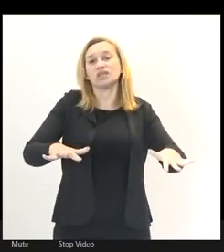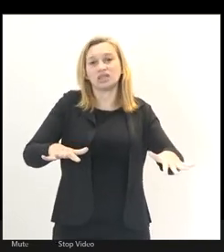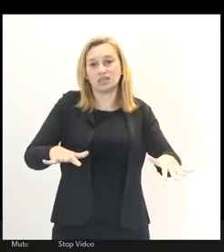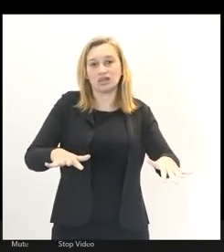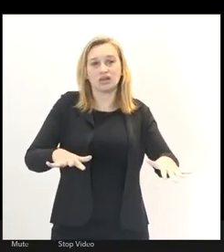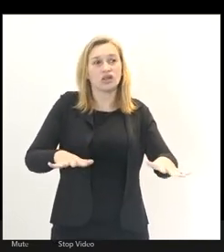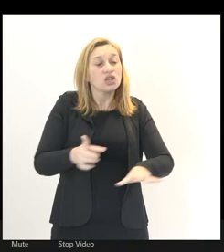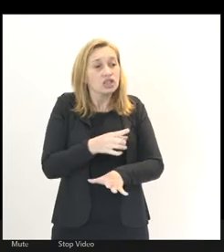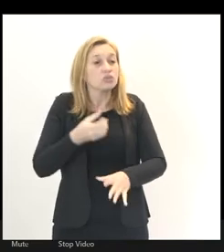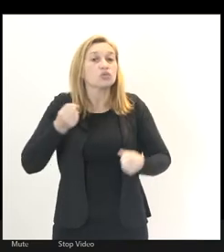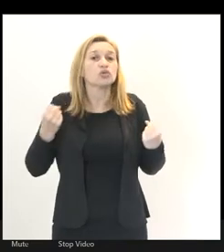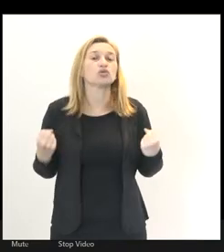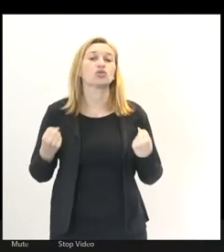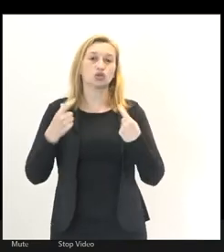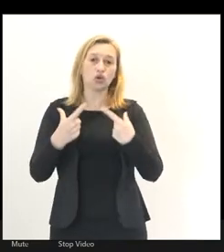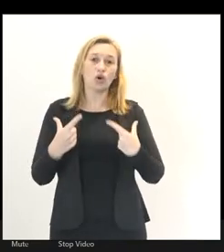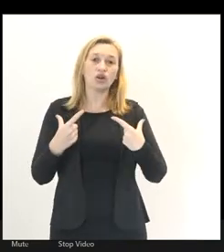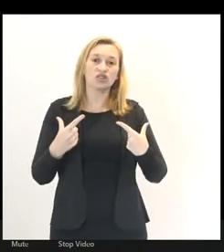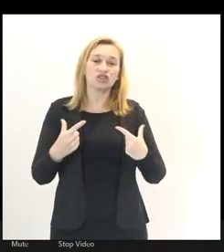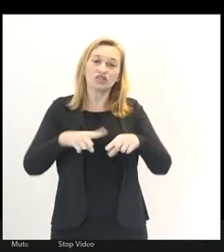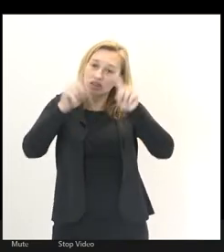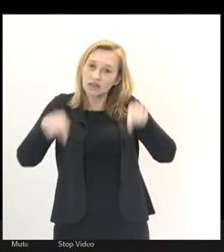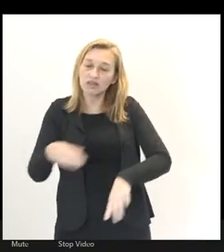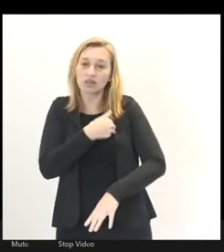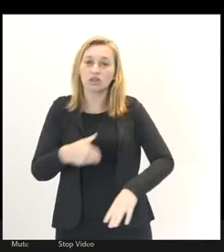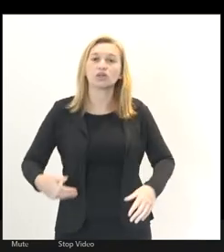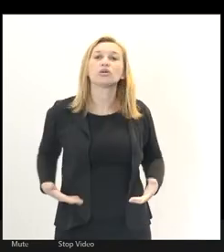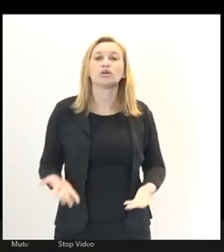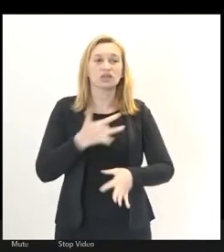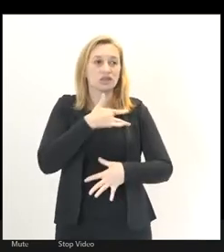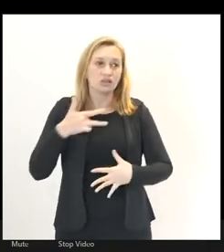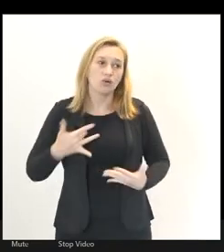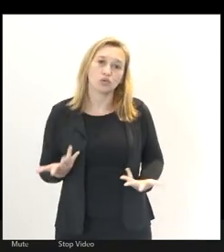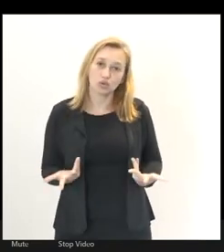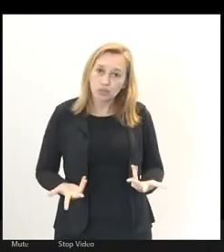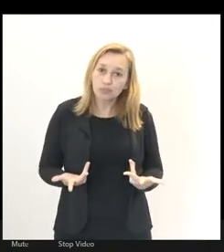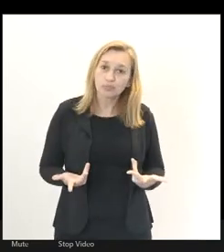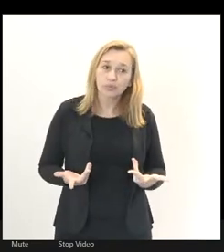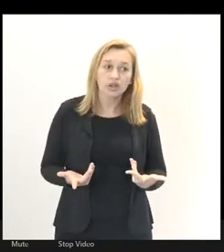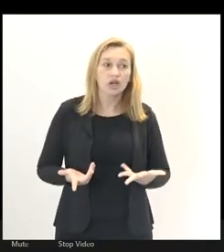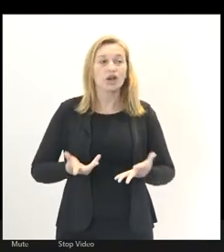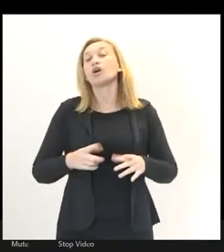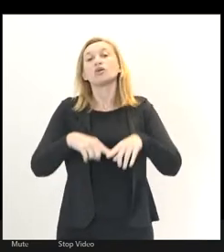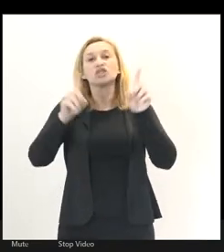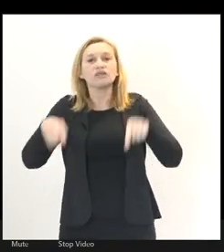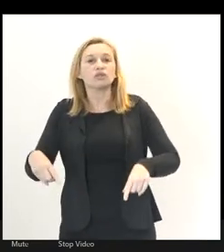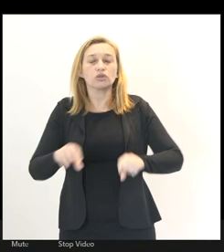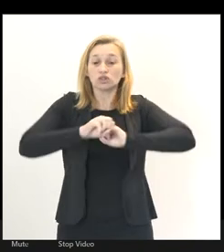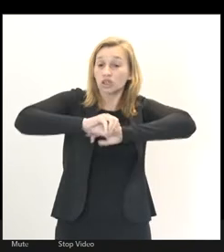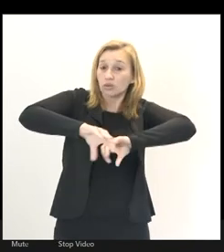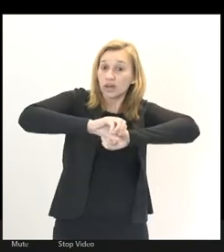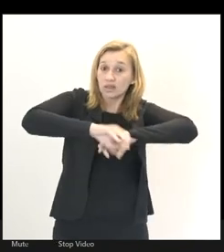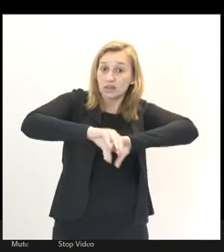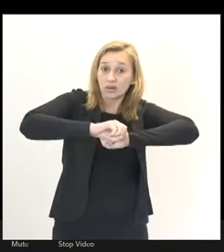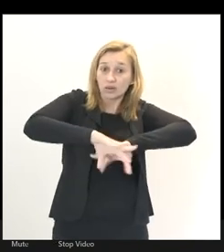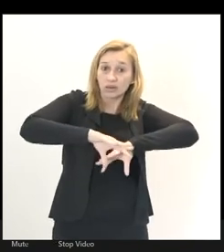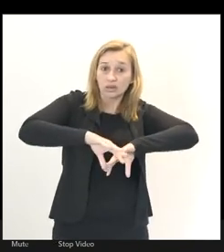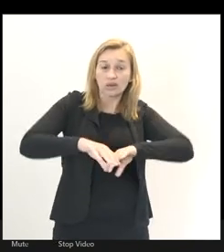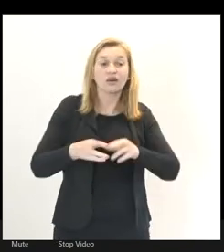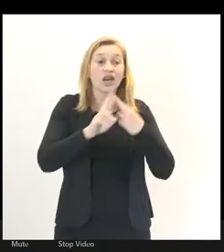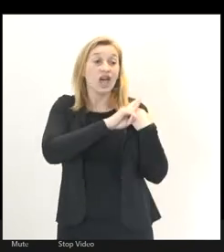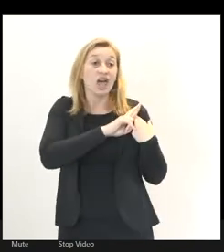Nós temos sorte de ter bravos servidores na saúde pública. Os servidores da educação são